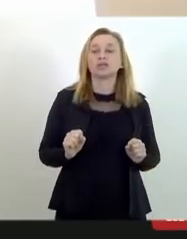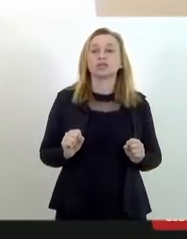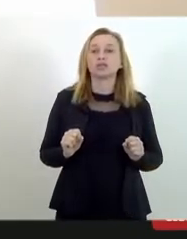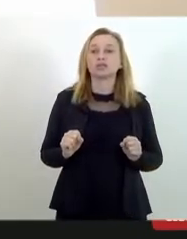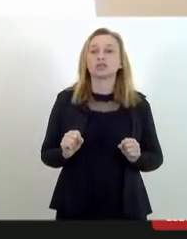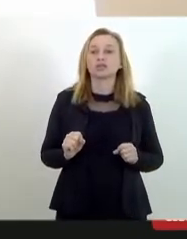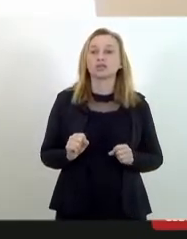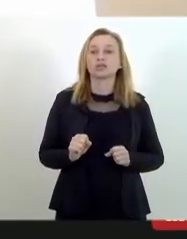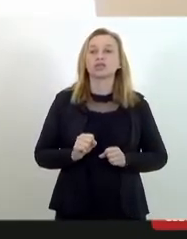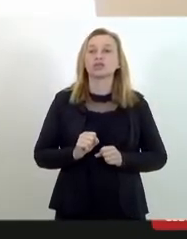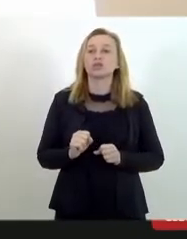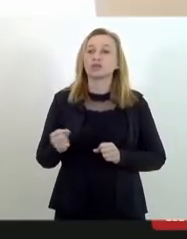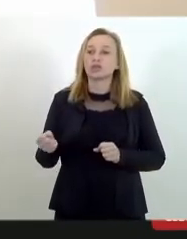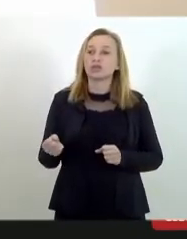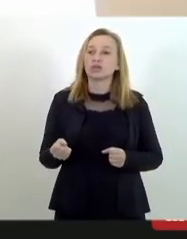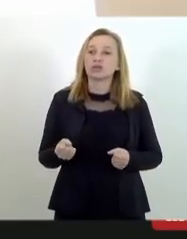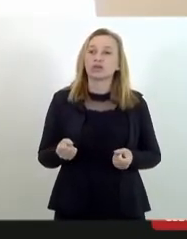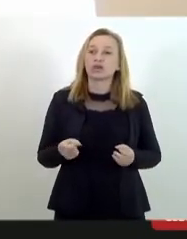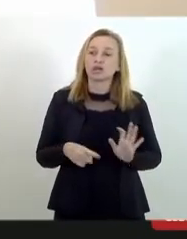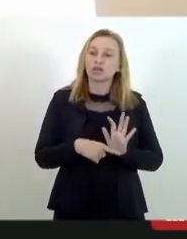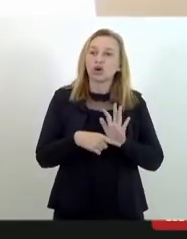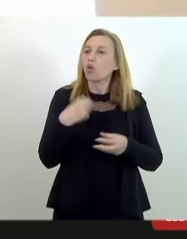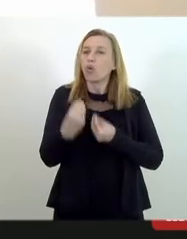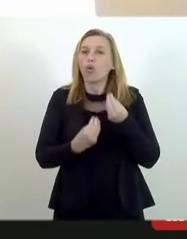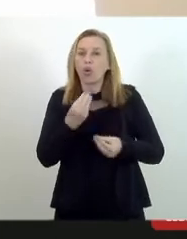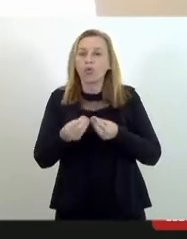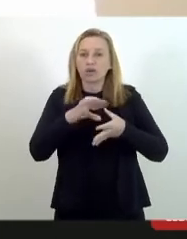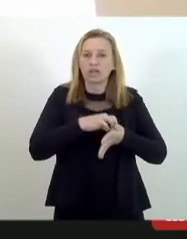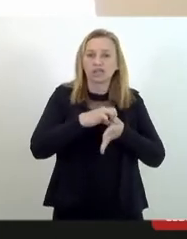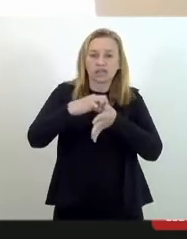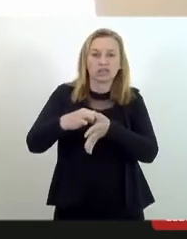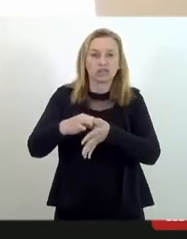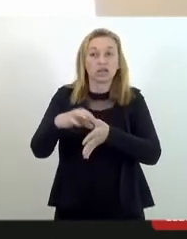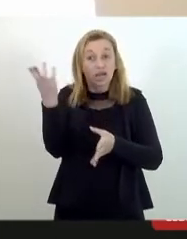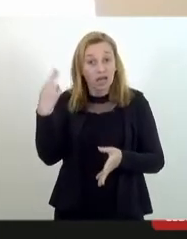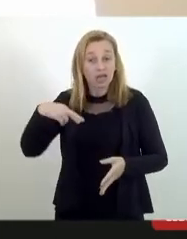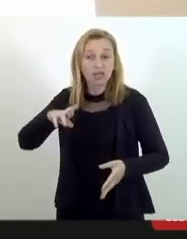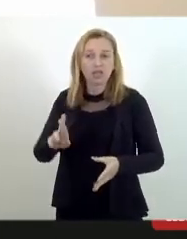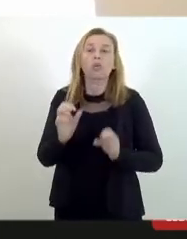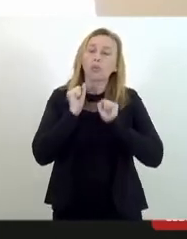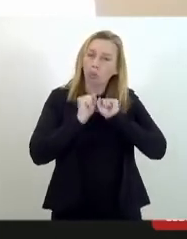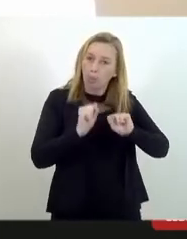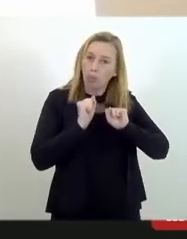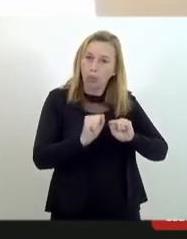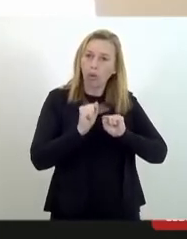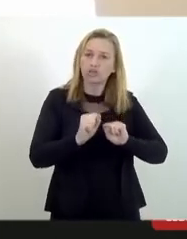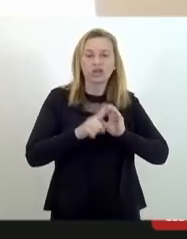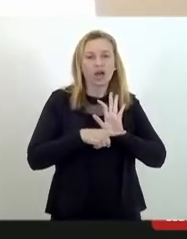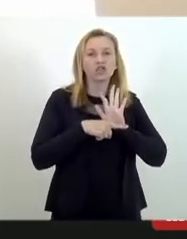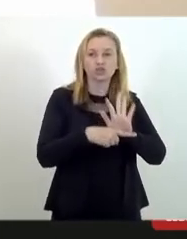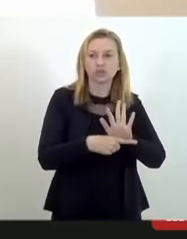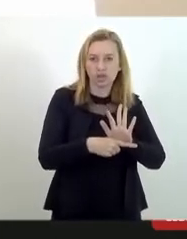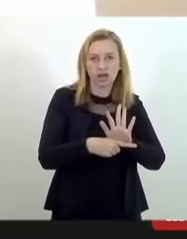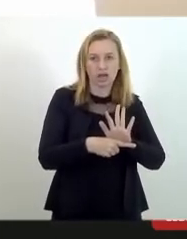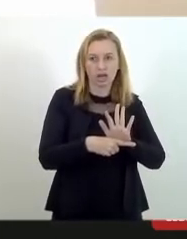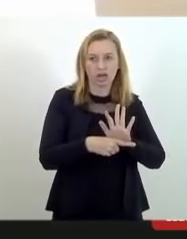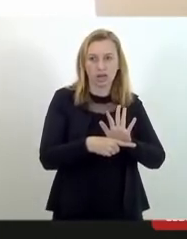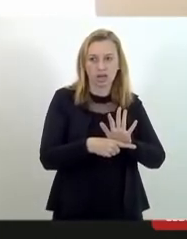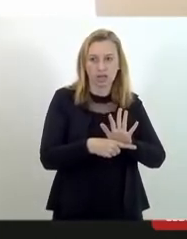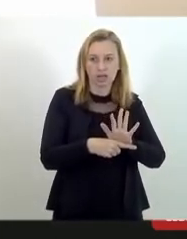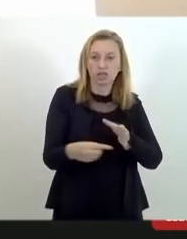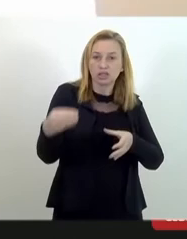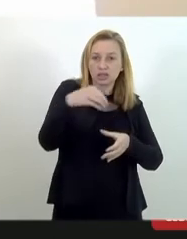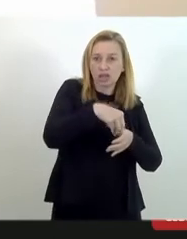de mediação e conciliação com as lideranças religiosas que podem impactar dentro das suas